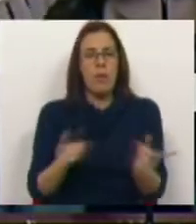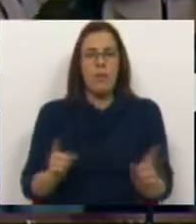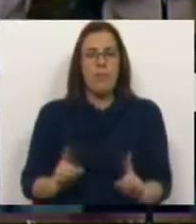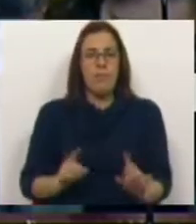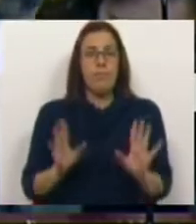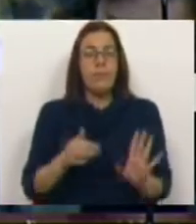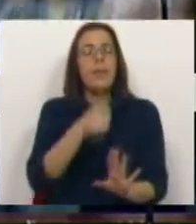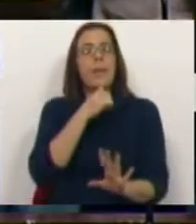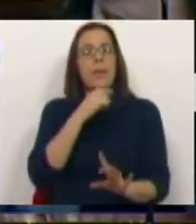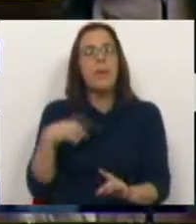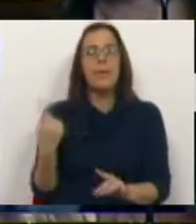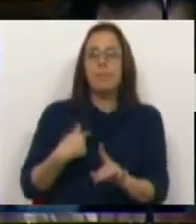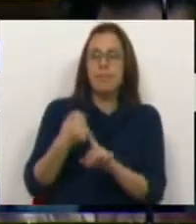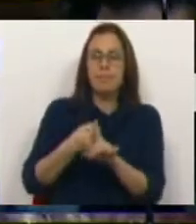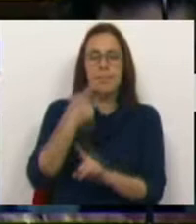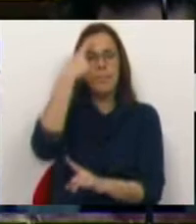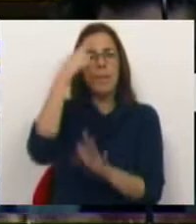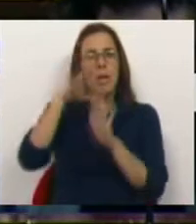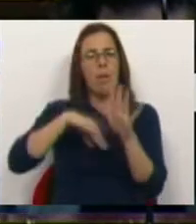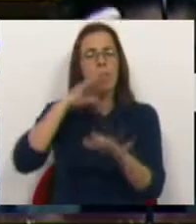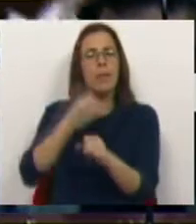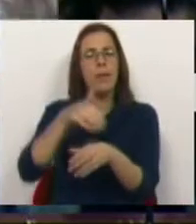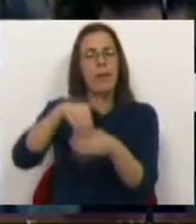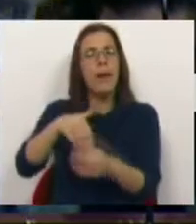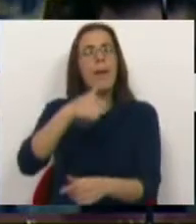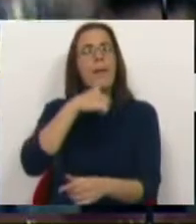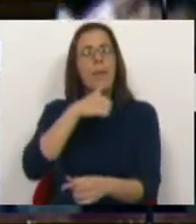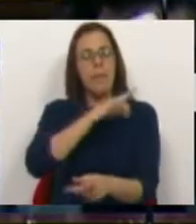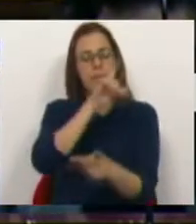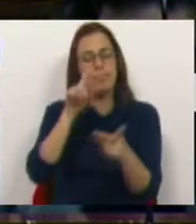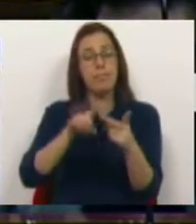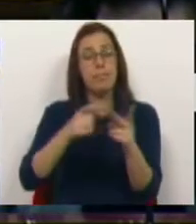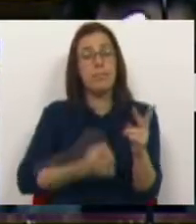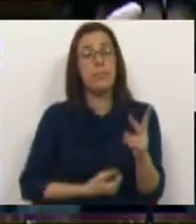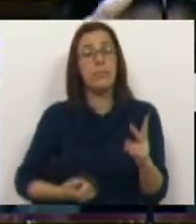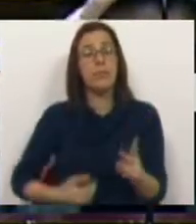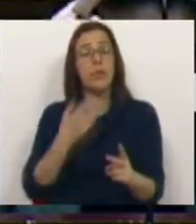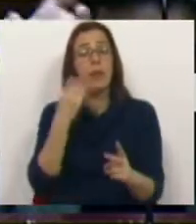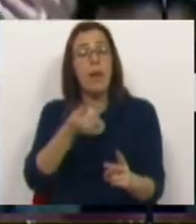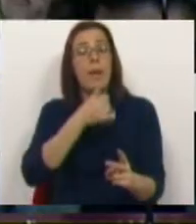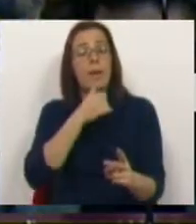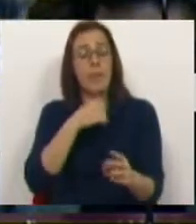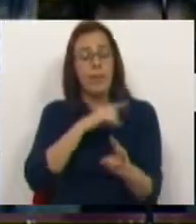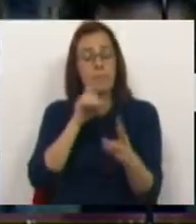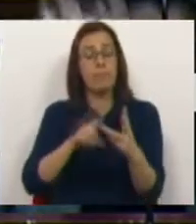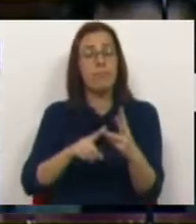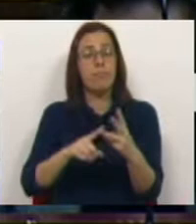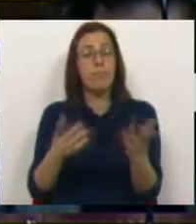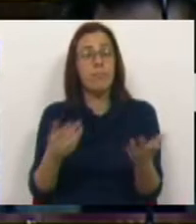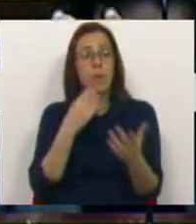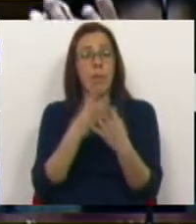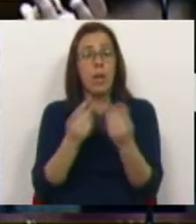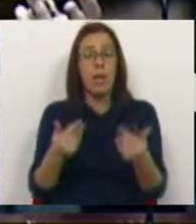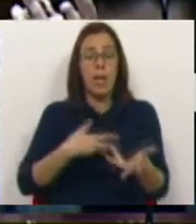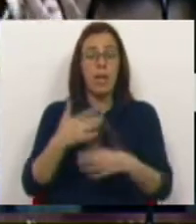que é como é que nós combatemos a precariedade laboral, como é que nós combatemos o desemprego jovem, como é que nós destroicamos